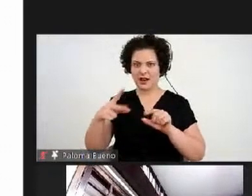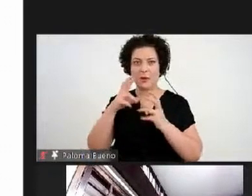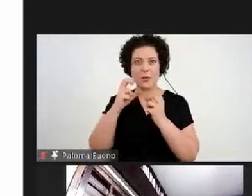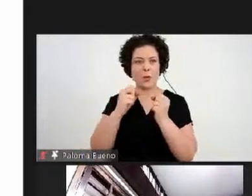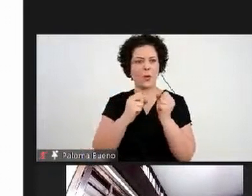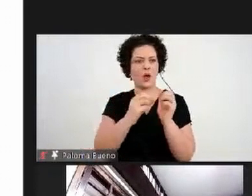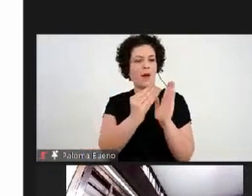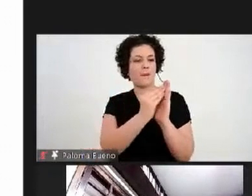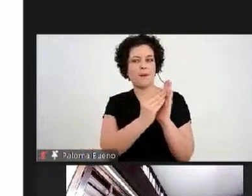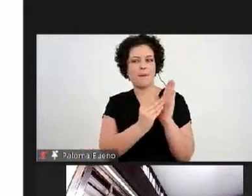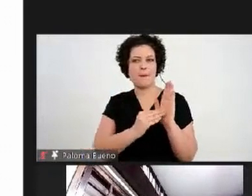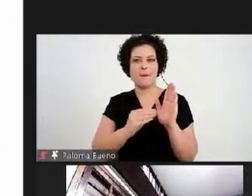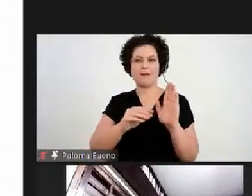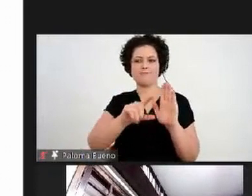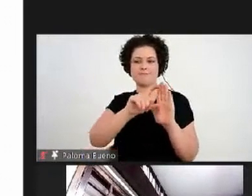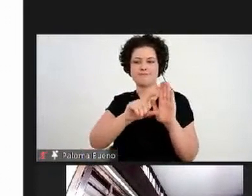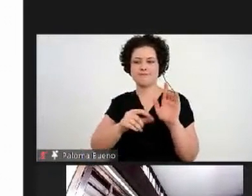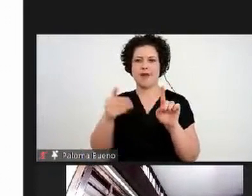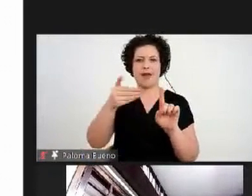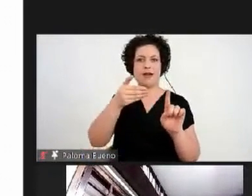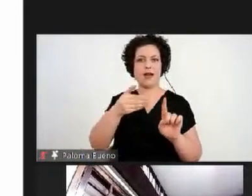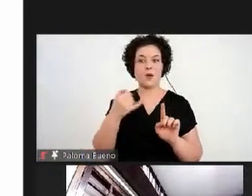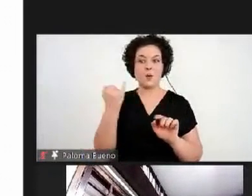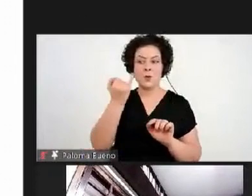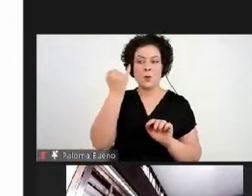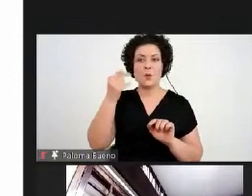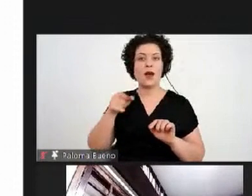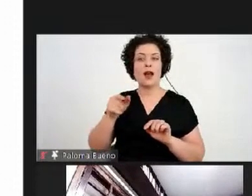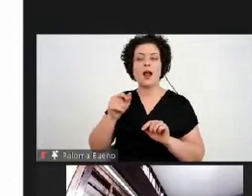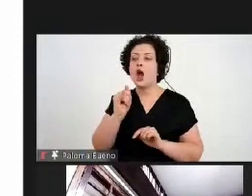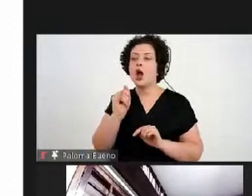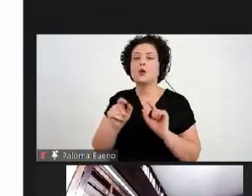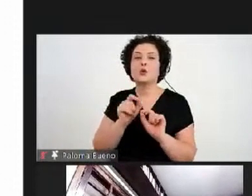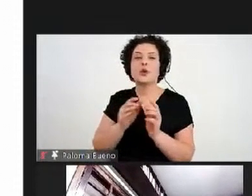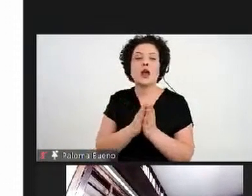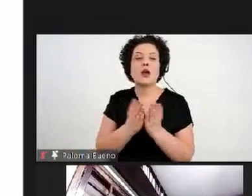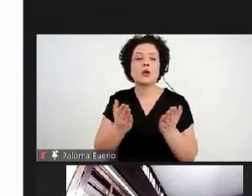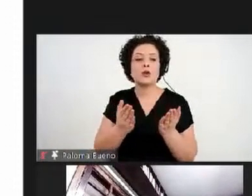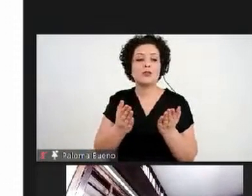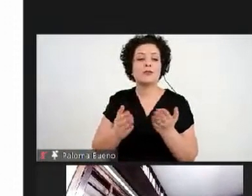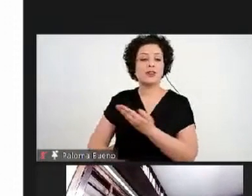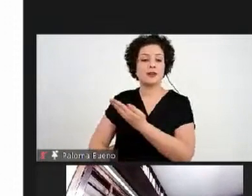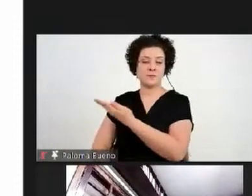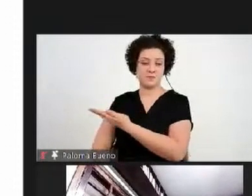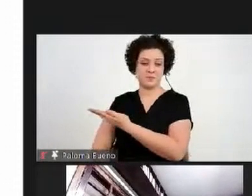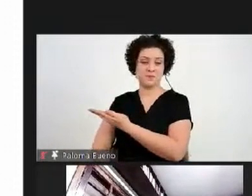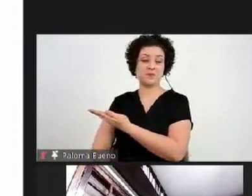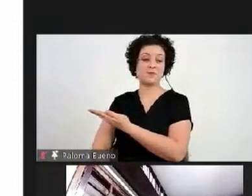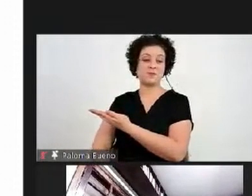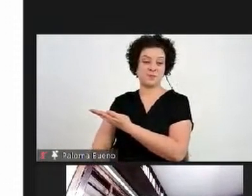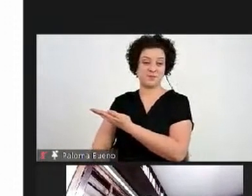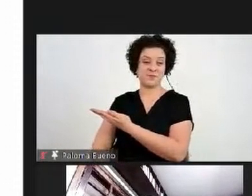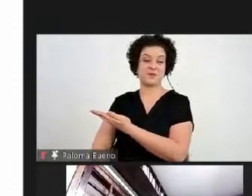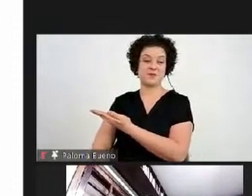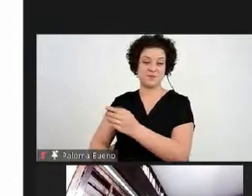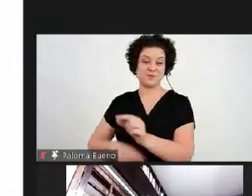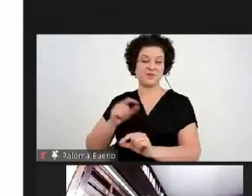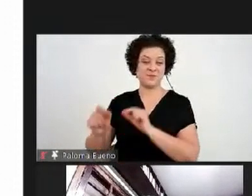referências importantes, e ele cita o livro Farley High 451, que é um livro que é